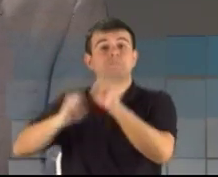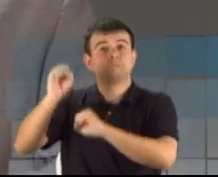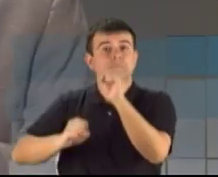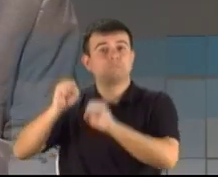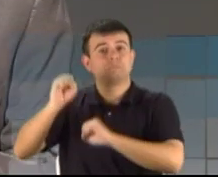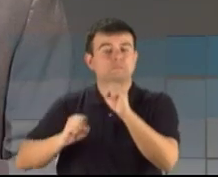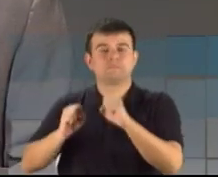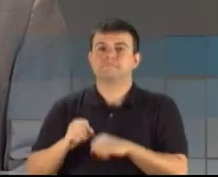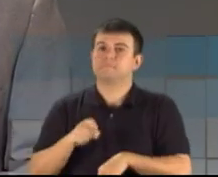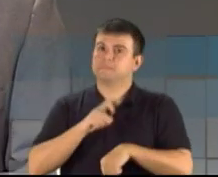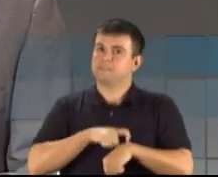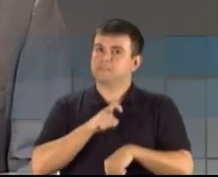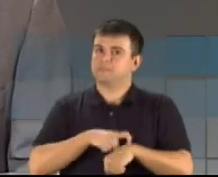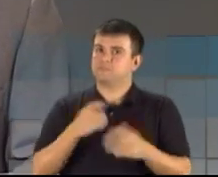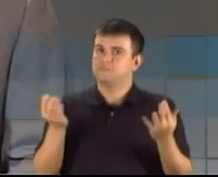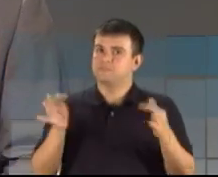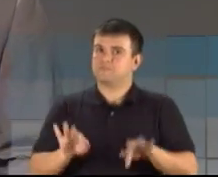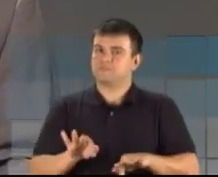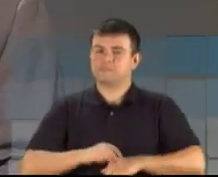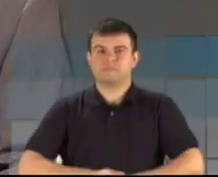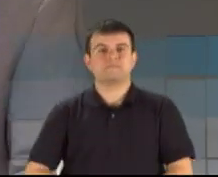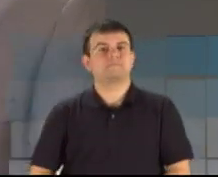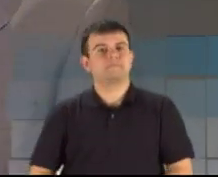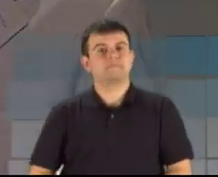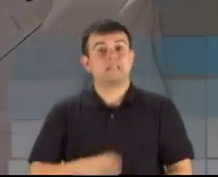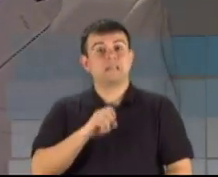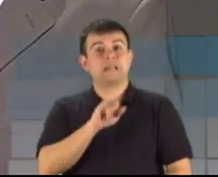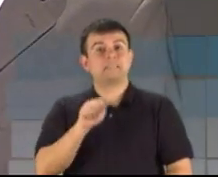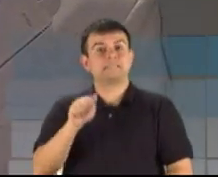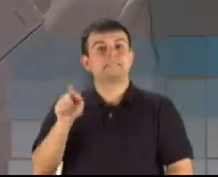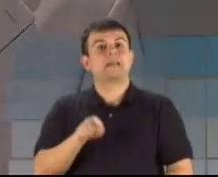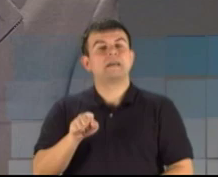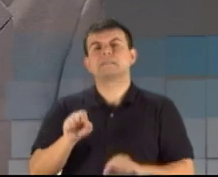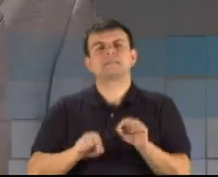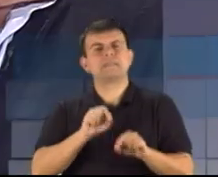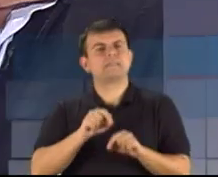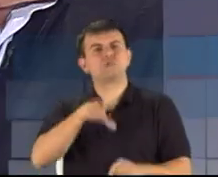candidato Cassia Carpes. Quem o senhor escolhe para responder?